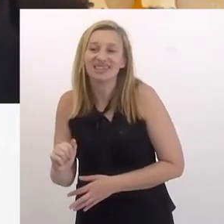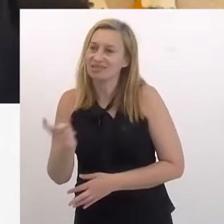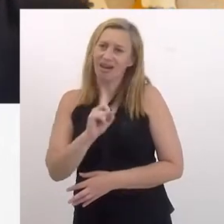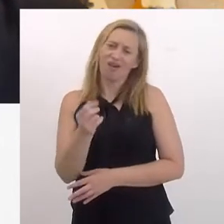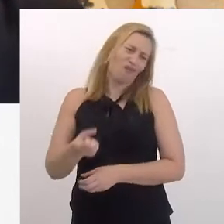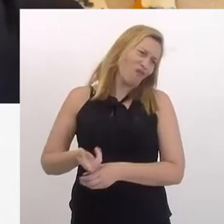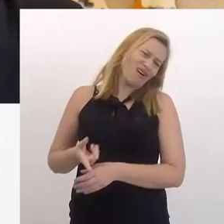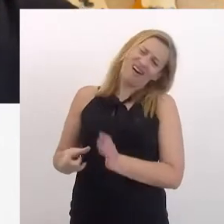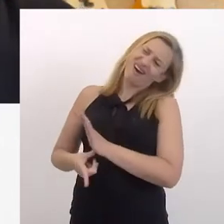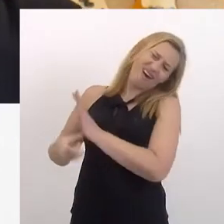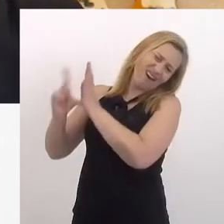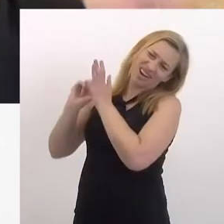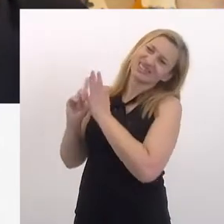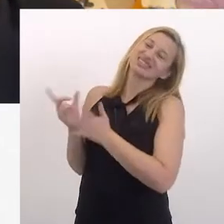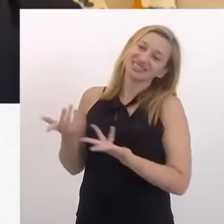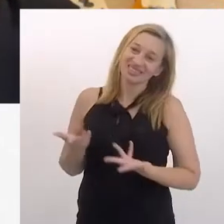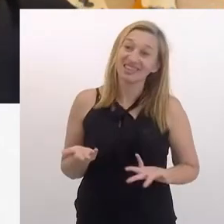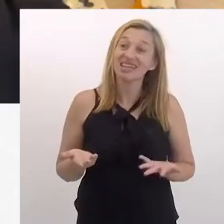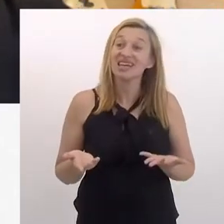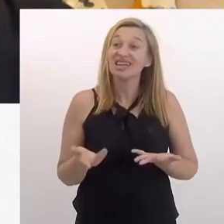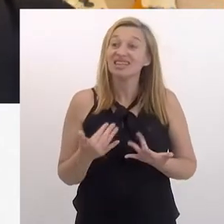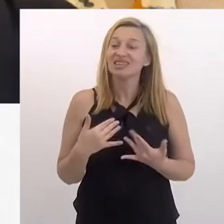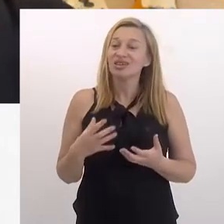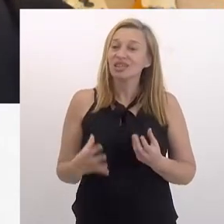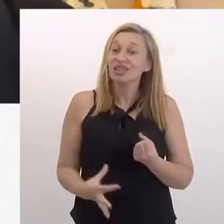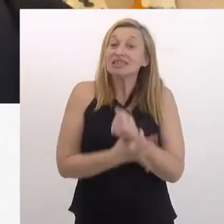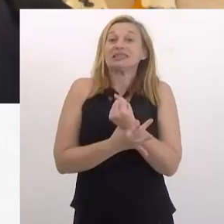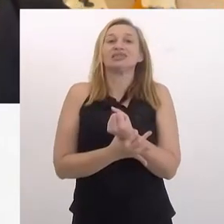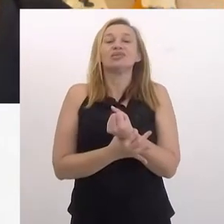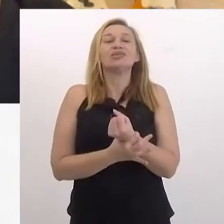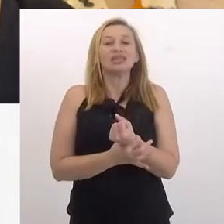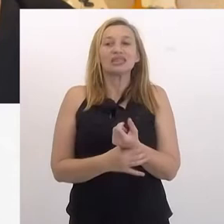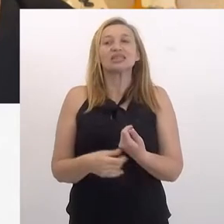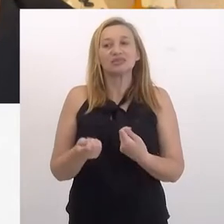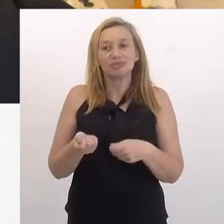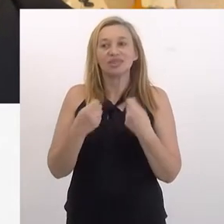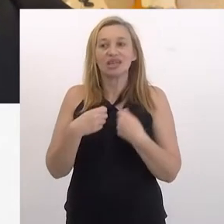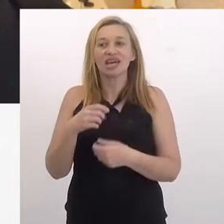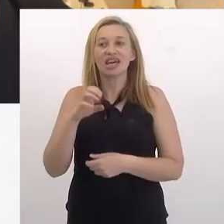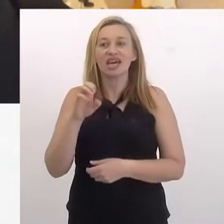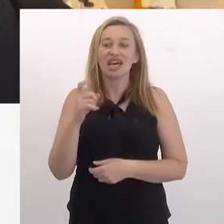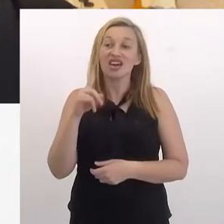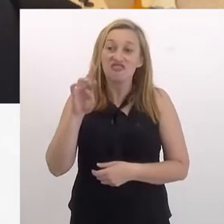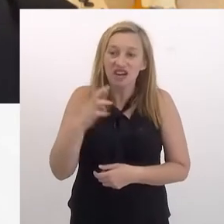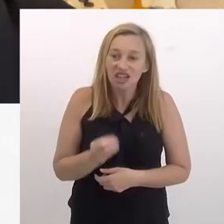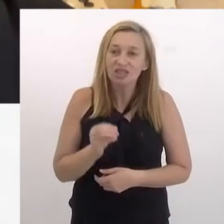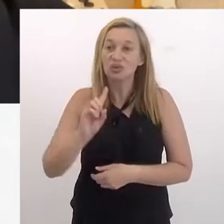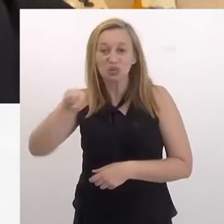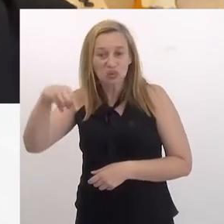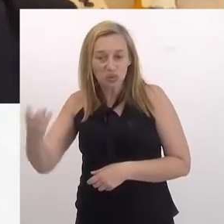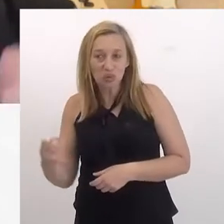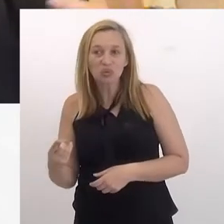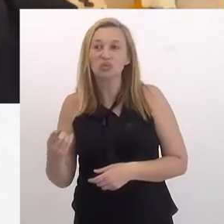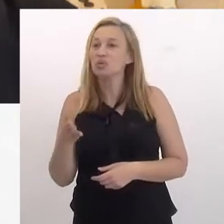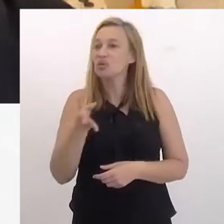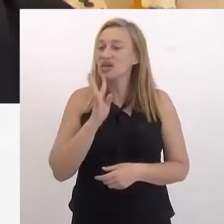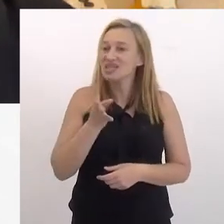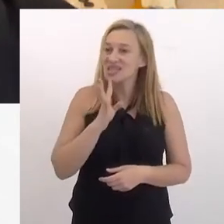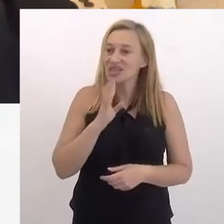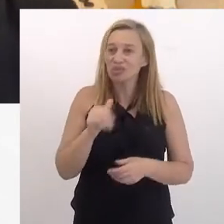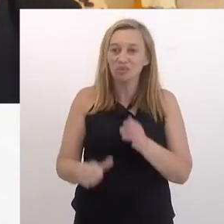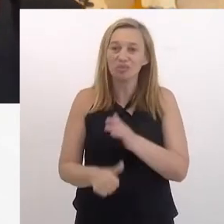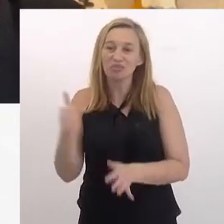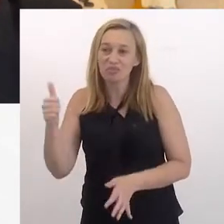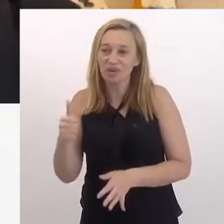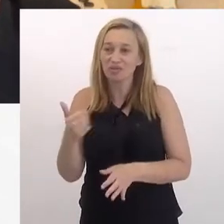na banda. Eu conheci ela muito antes da banda. Então, aquilo me segurou também, porque o Evandro eu conheci na banda, os outros músicos da